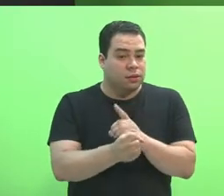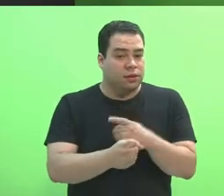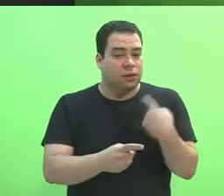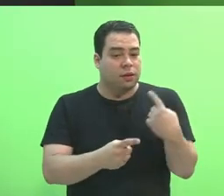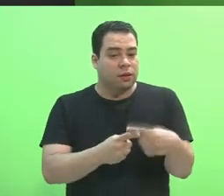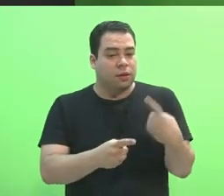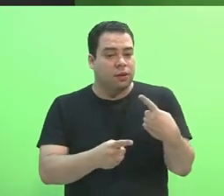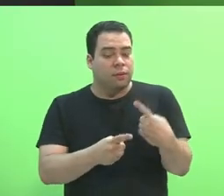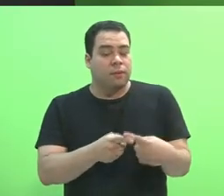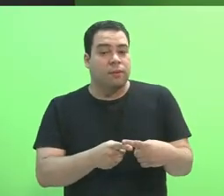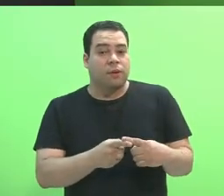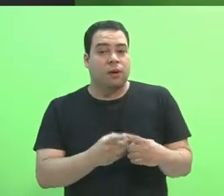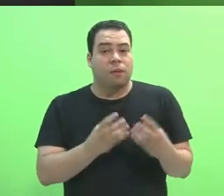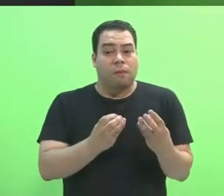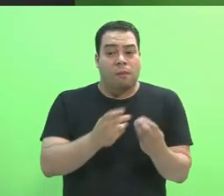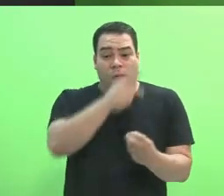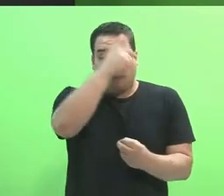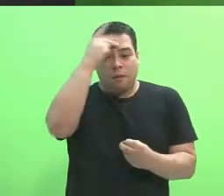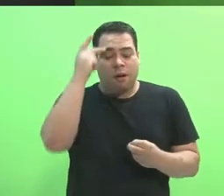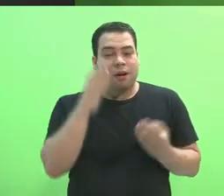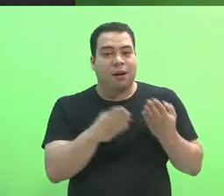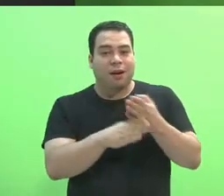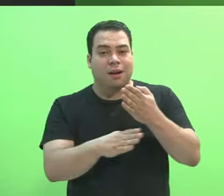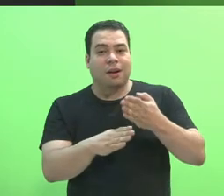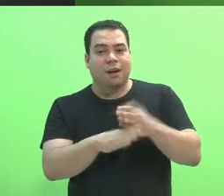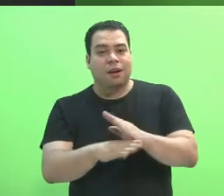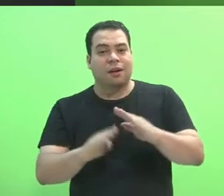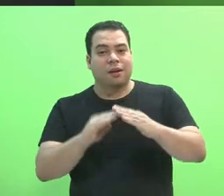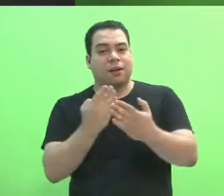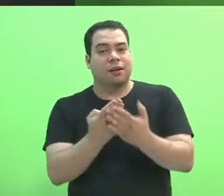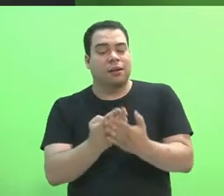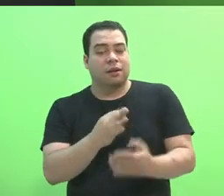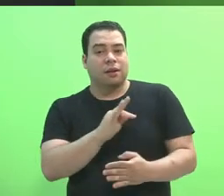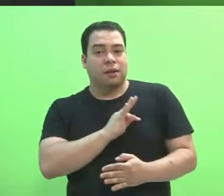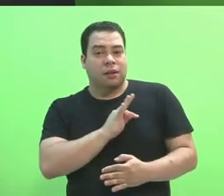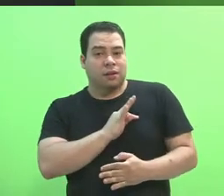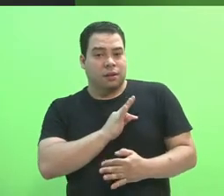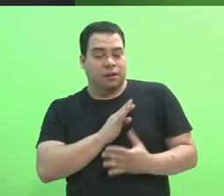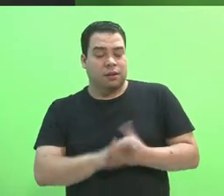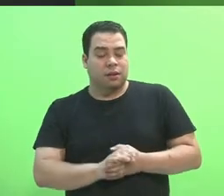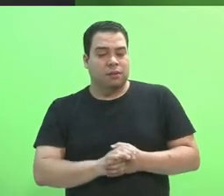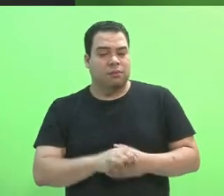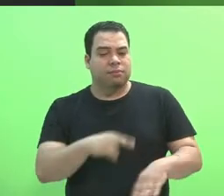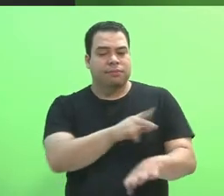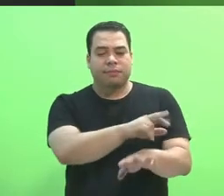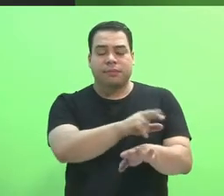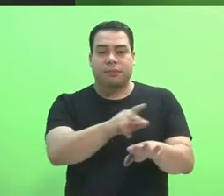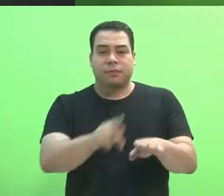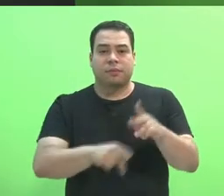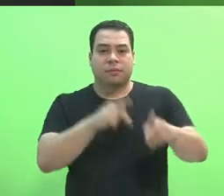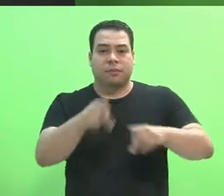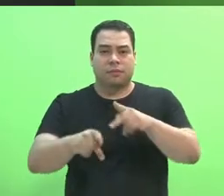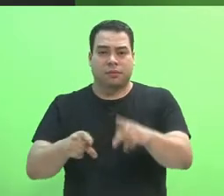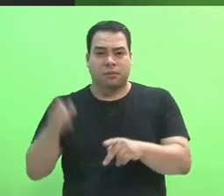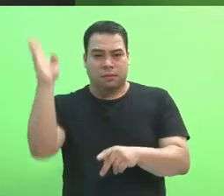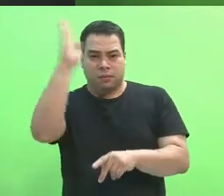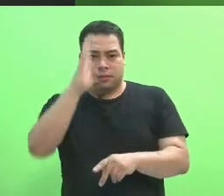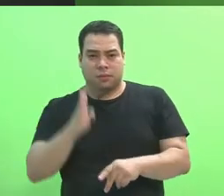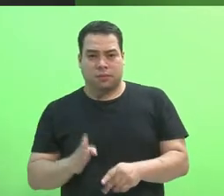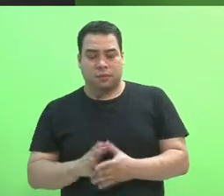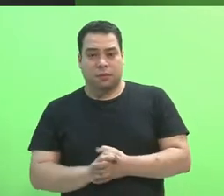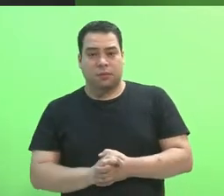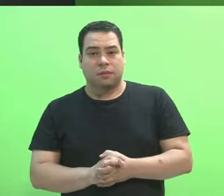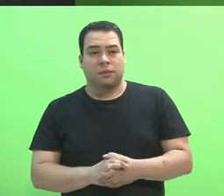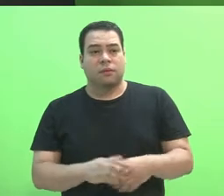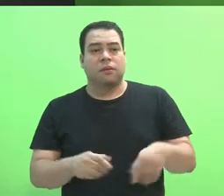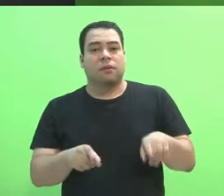ampliação do acesso à escolarização técnica de nível médio para diferentes públicos em diversas partes do país. Importa também